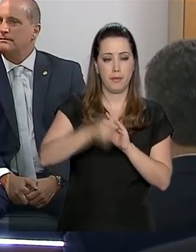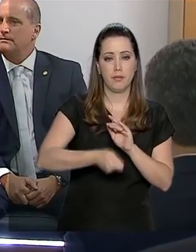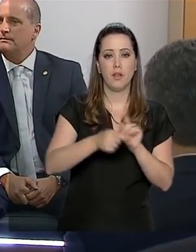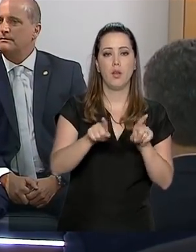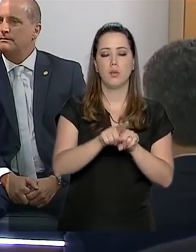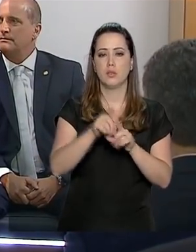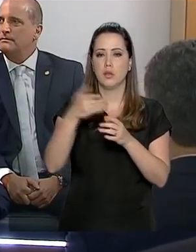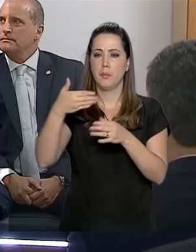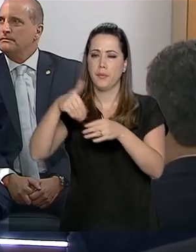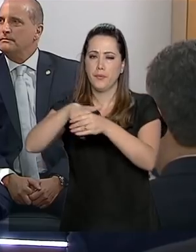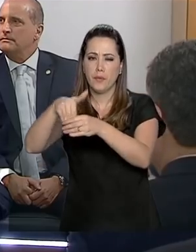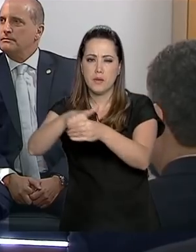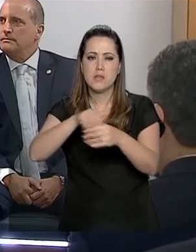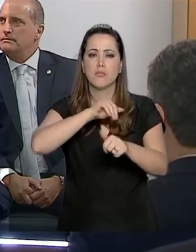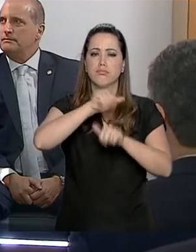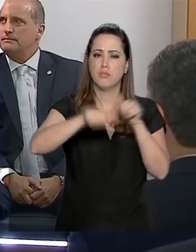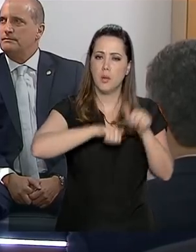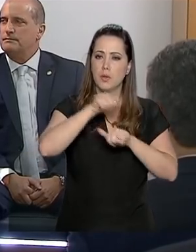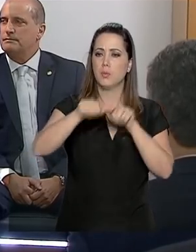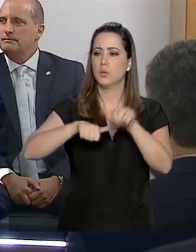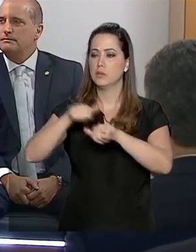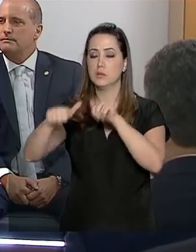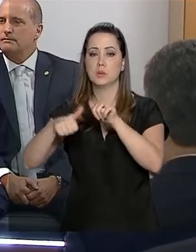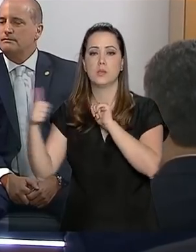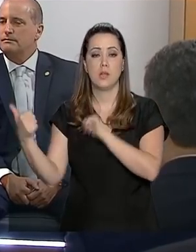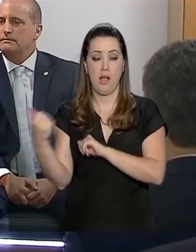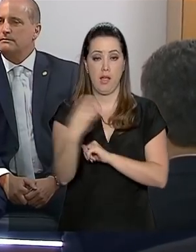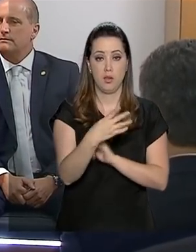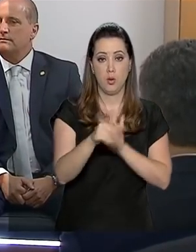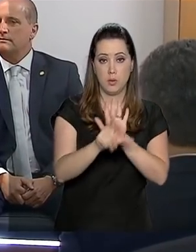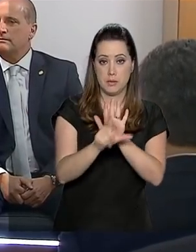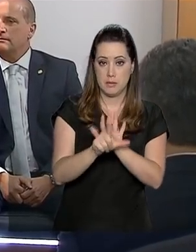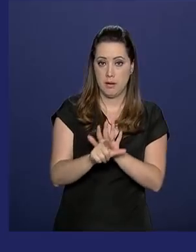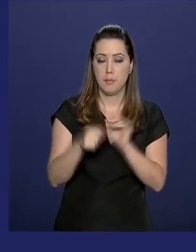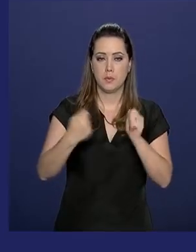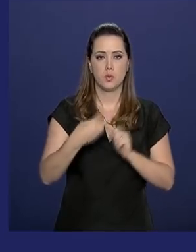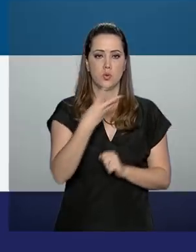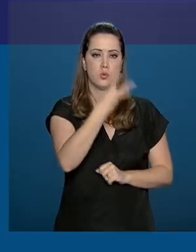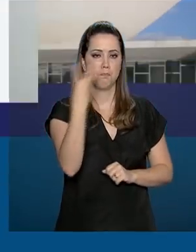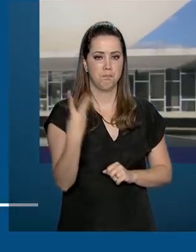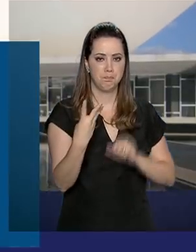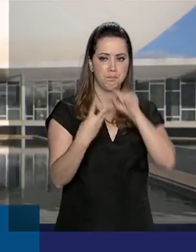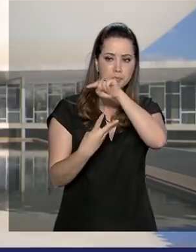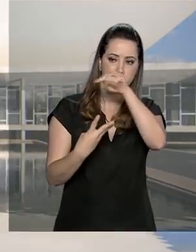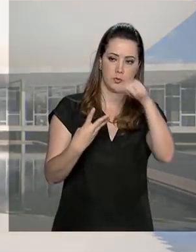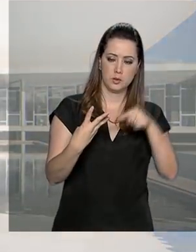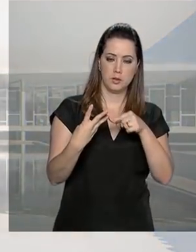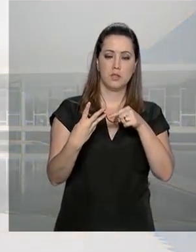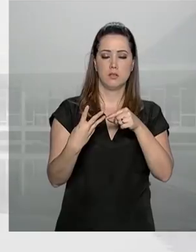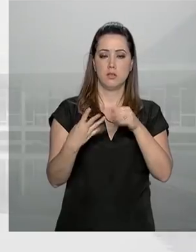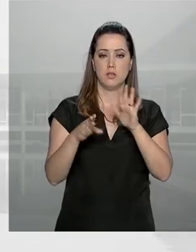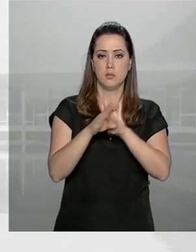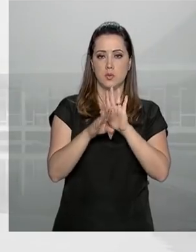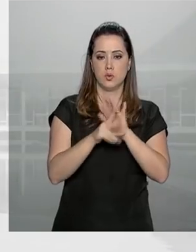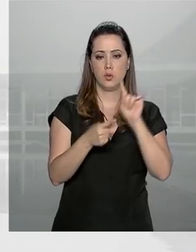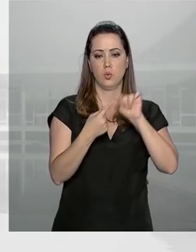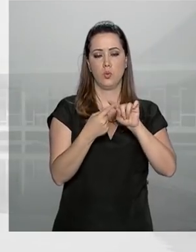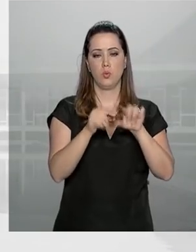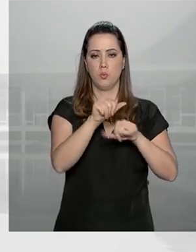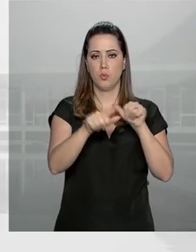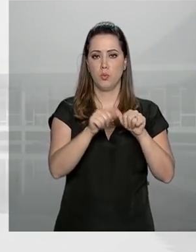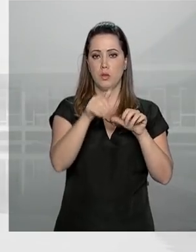Código Eleitoral. Para isso, o governo propôs três projetos de lei. Um que altera regras da justiça eleitoral,